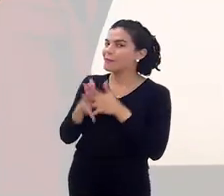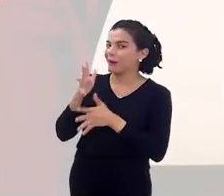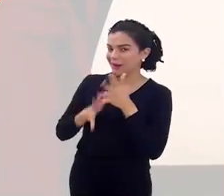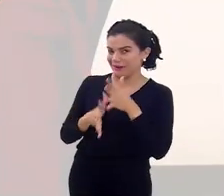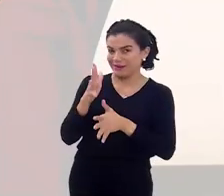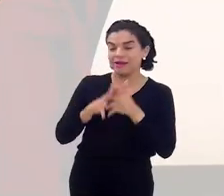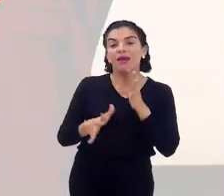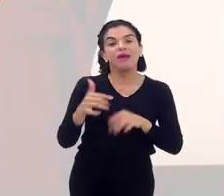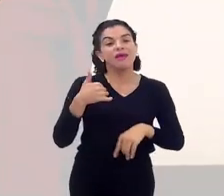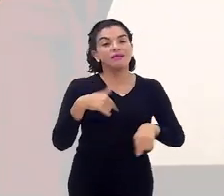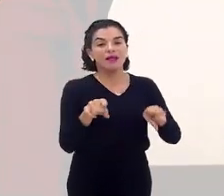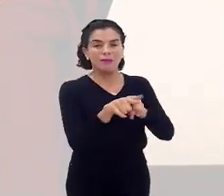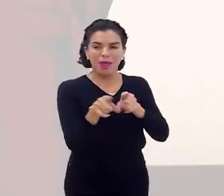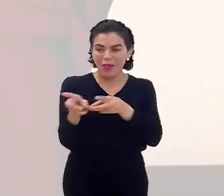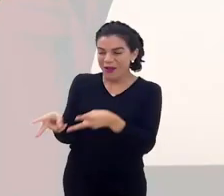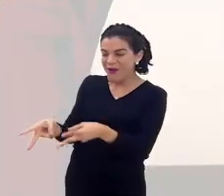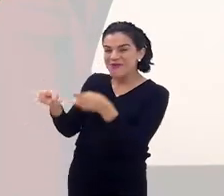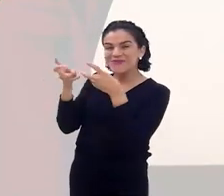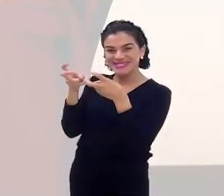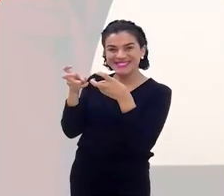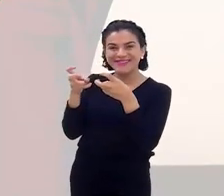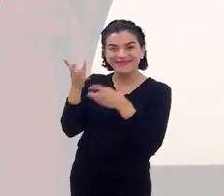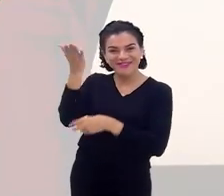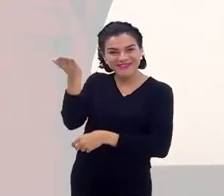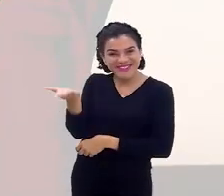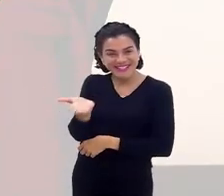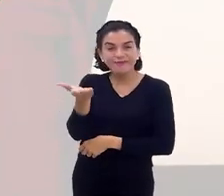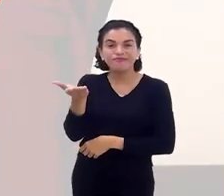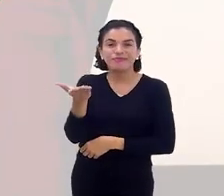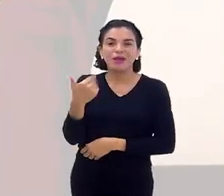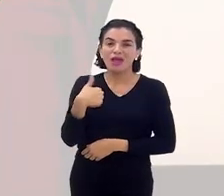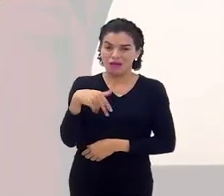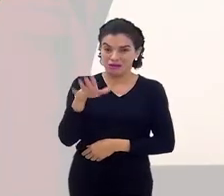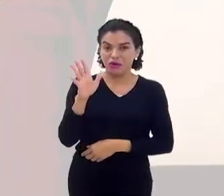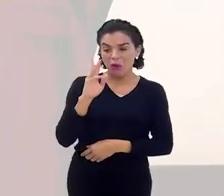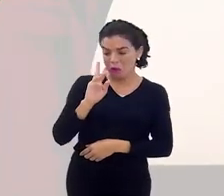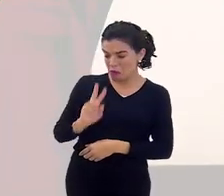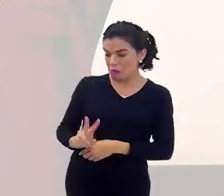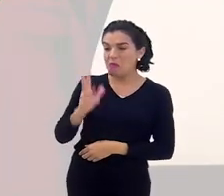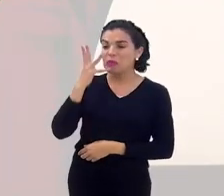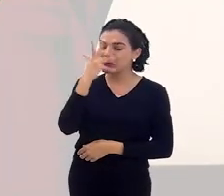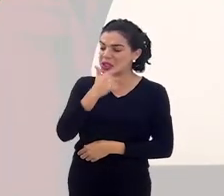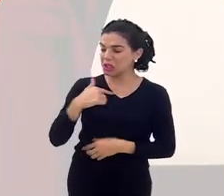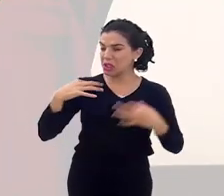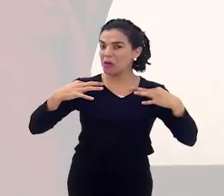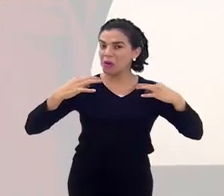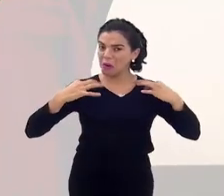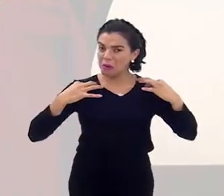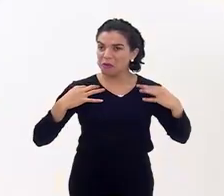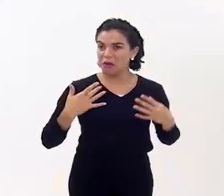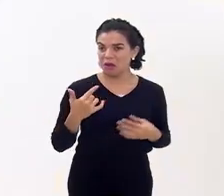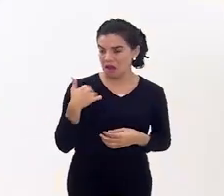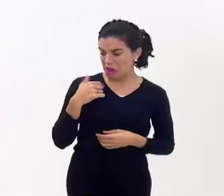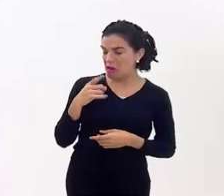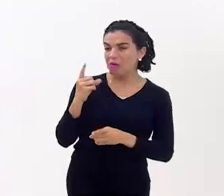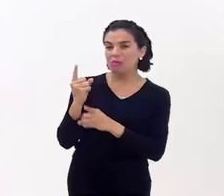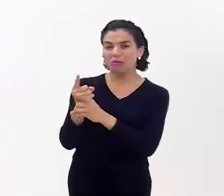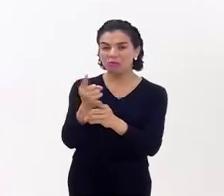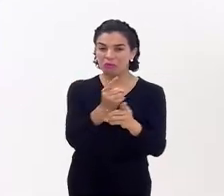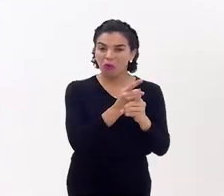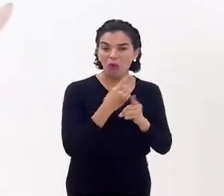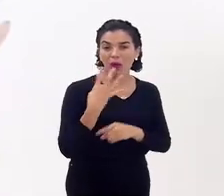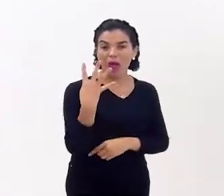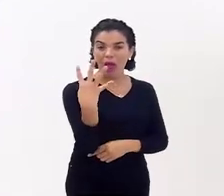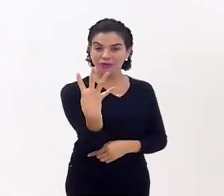te atrapalhando. E eu vejo muito isso em vocês. Só que eu consigo achar vocês muito bonitas. Eu, pelo menos, tenho